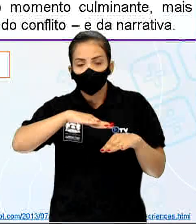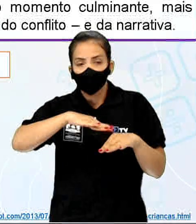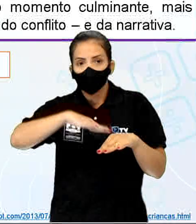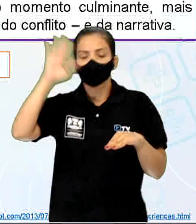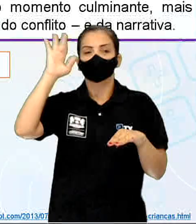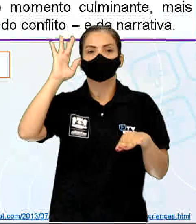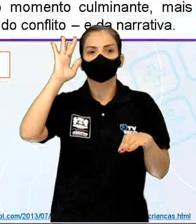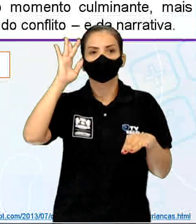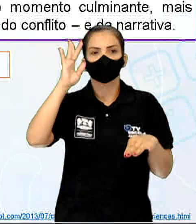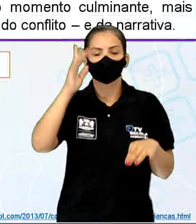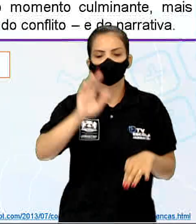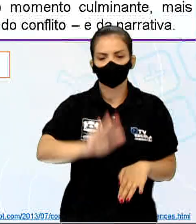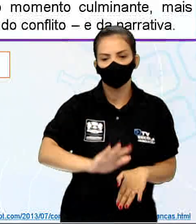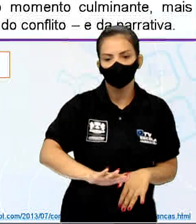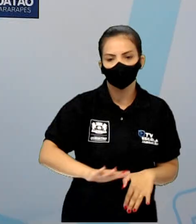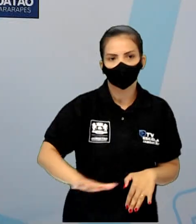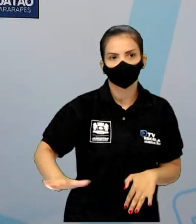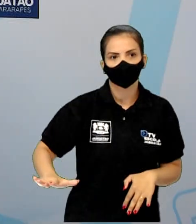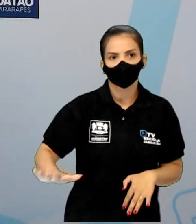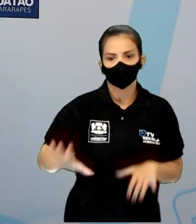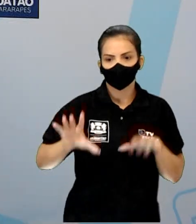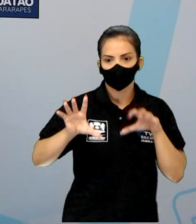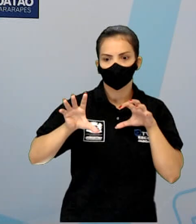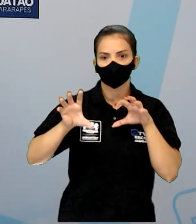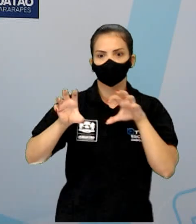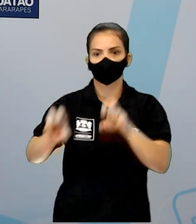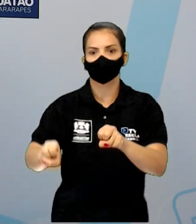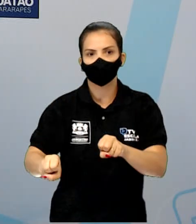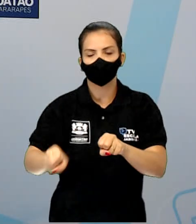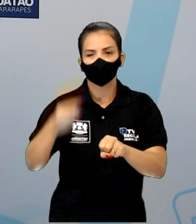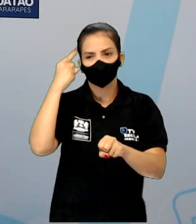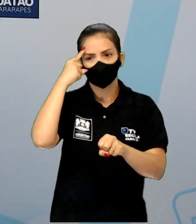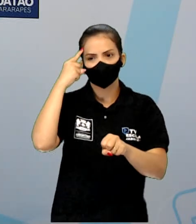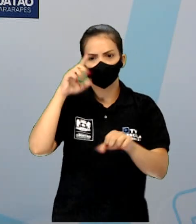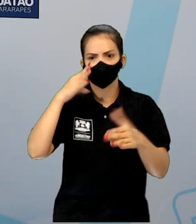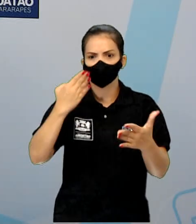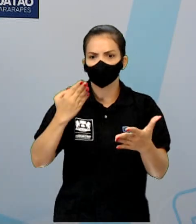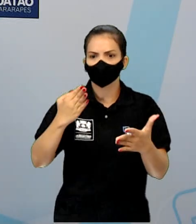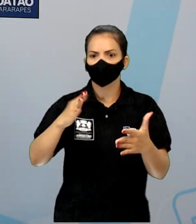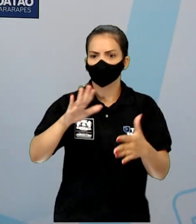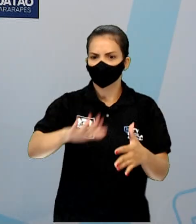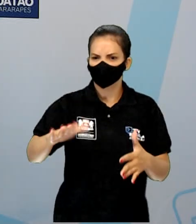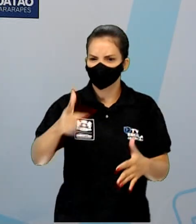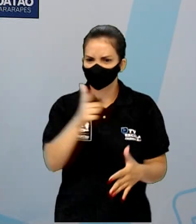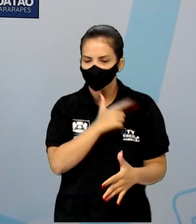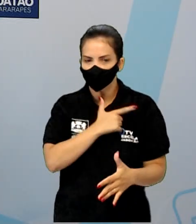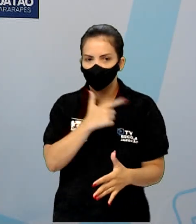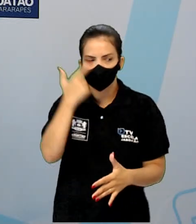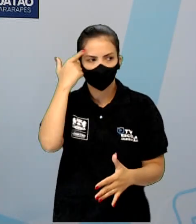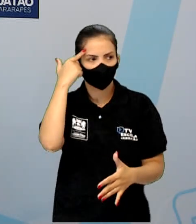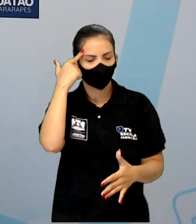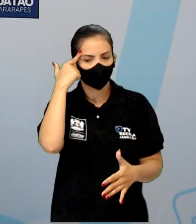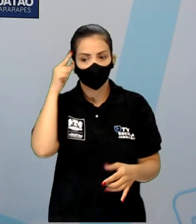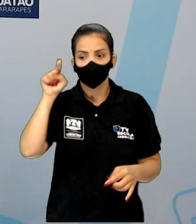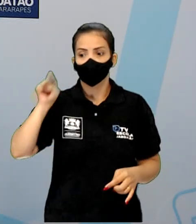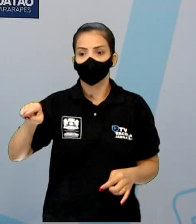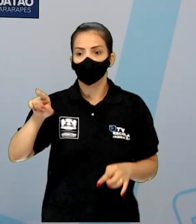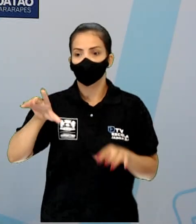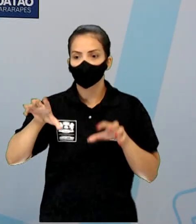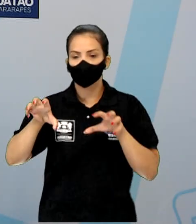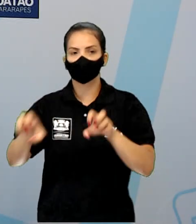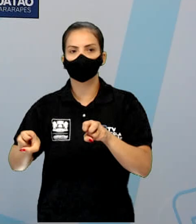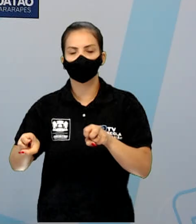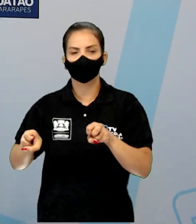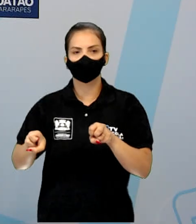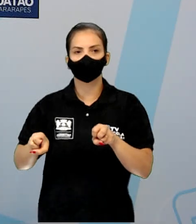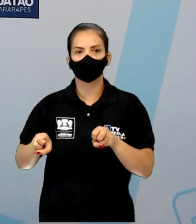que você pensa. Poxa, ela vai ser pega pelo fantasma. Vai ser pega, agora ela vai ser pega. É justamente esse ponto máximo que a gente chama de